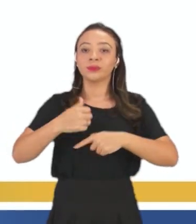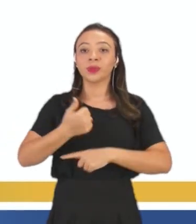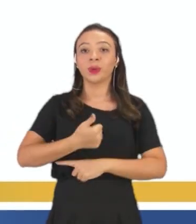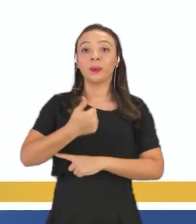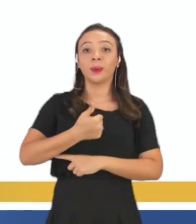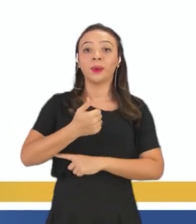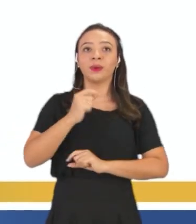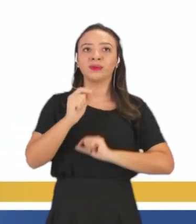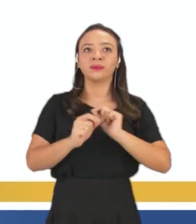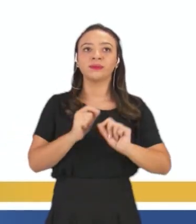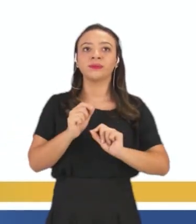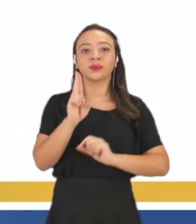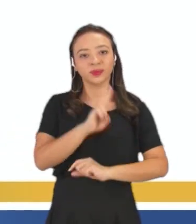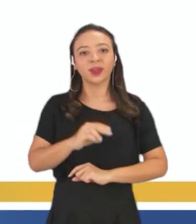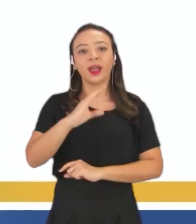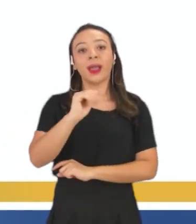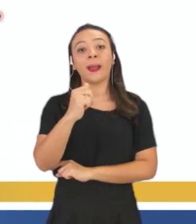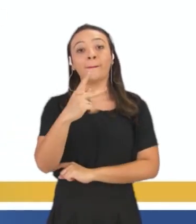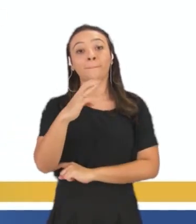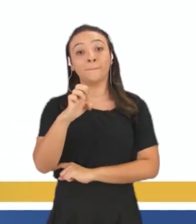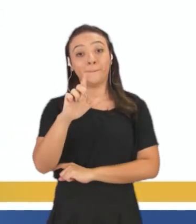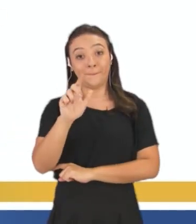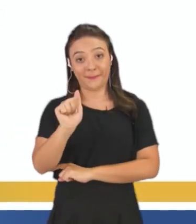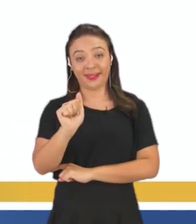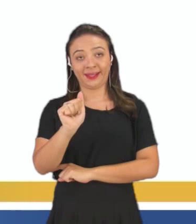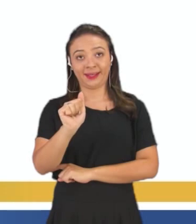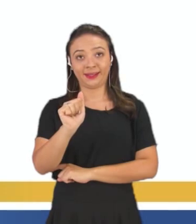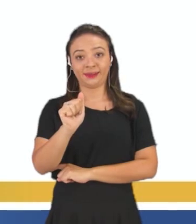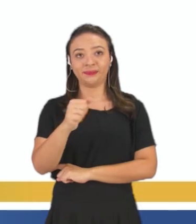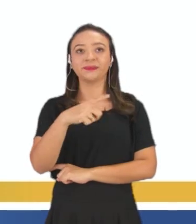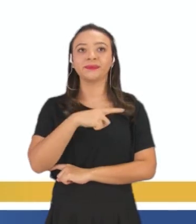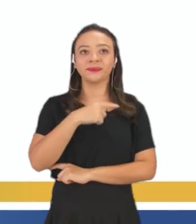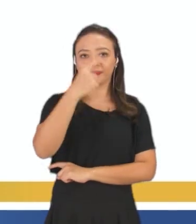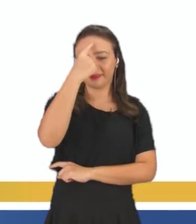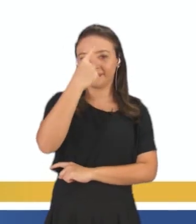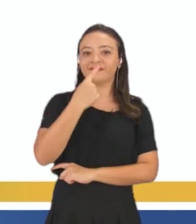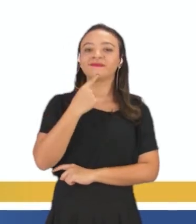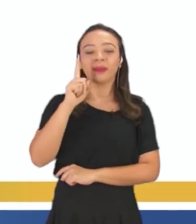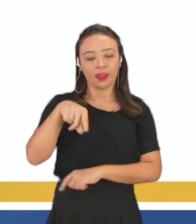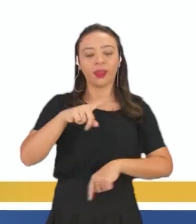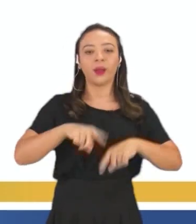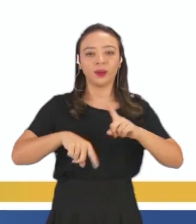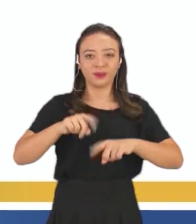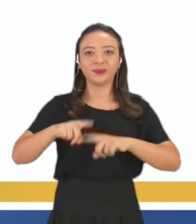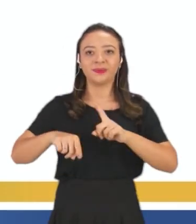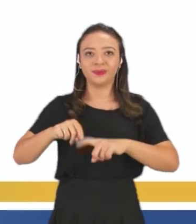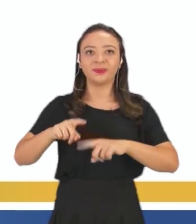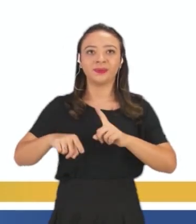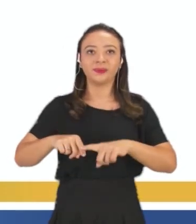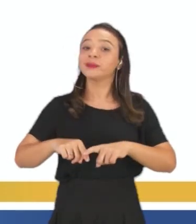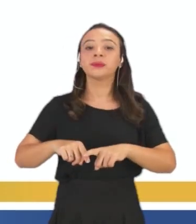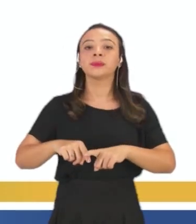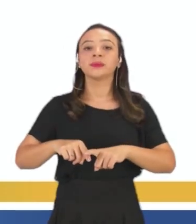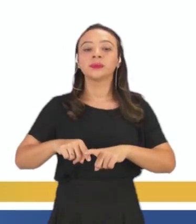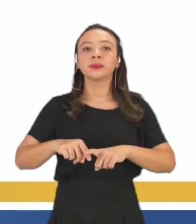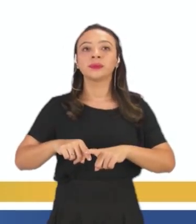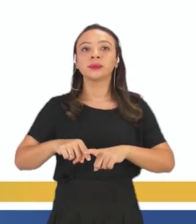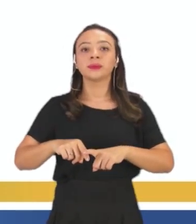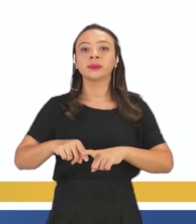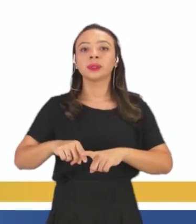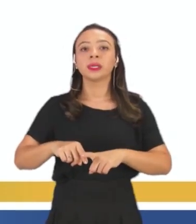primeiro que eu coloquei aqui foi o uso da capela. Então, nós temos aqui esse equipamento, ele é um exaustor de